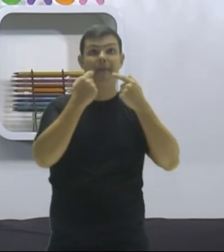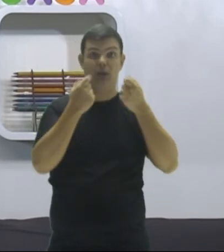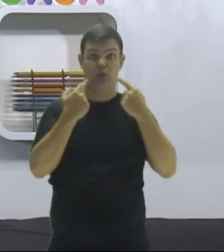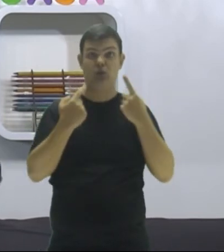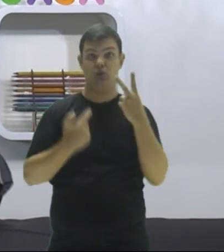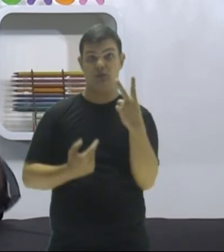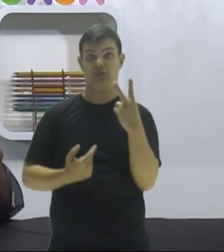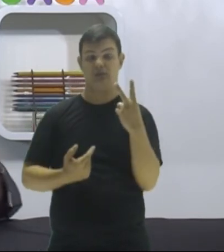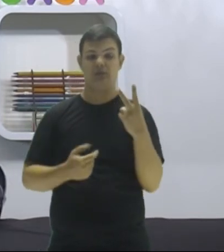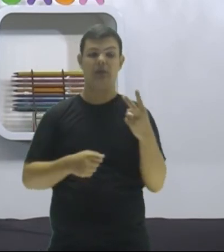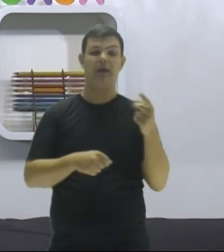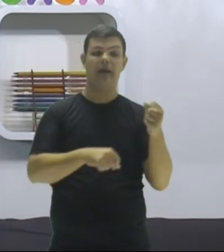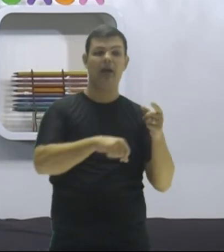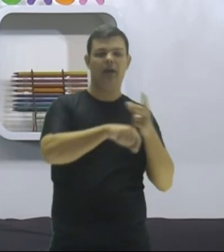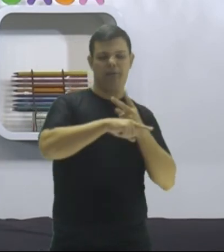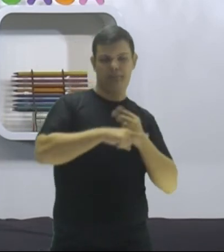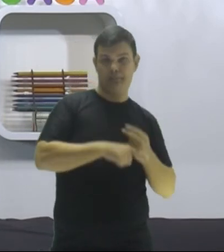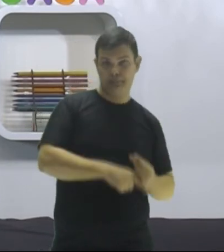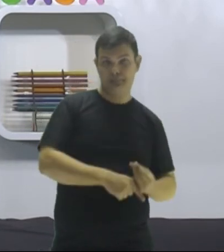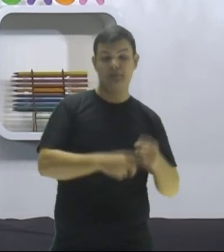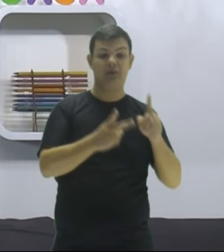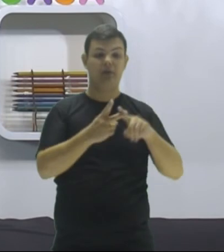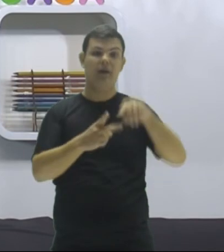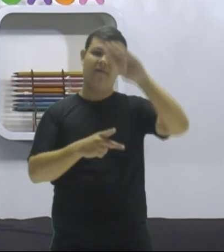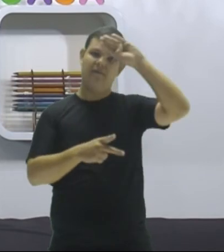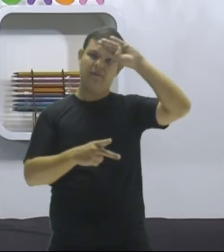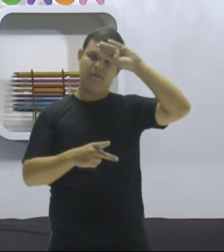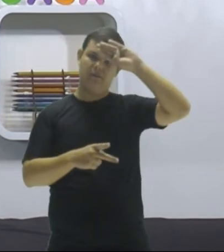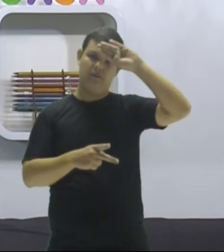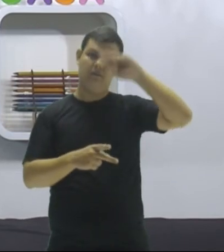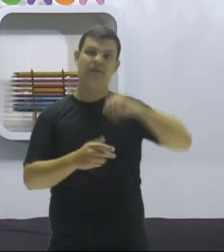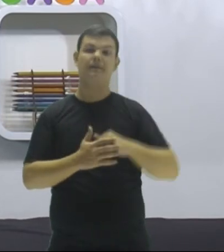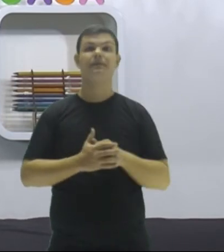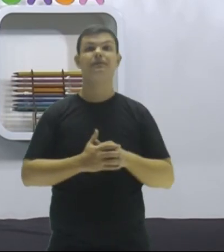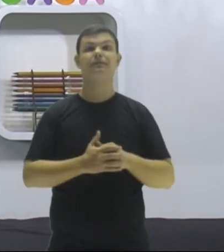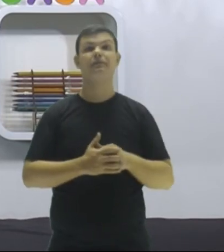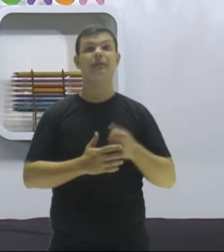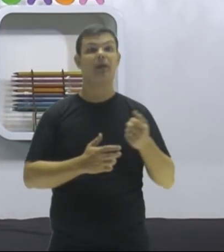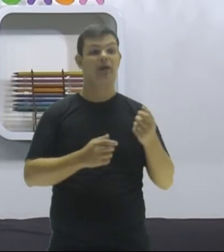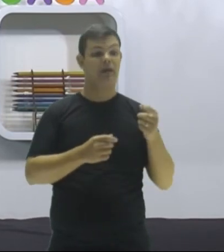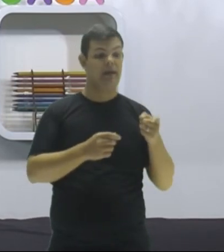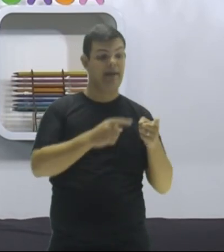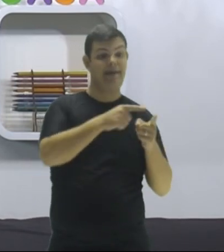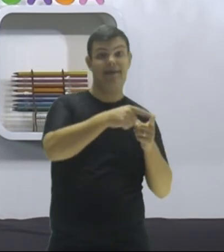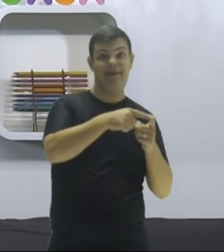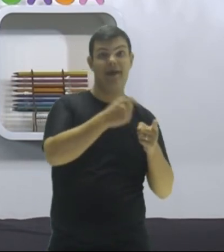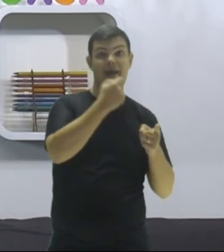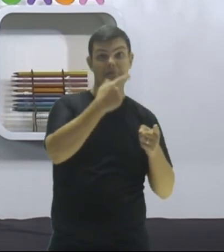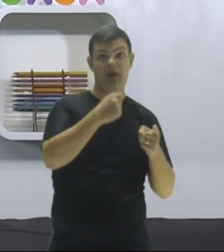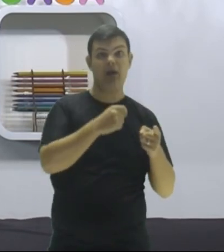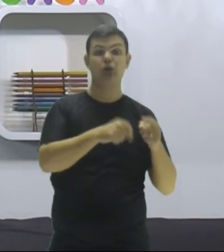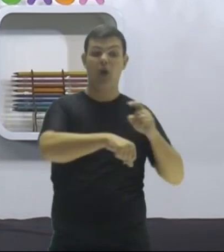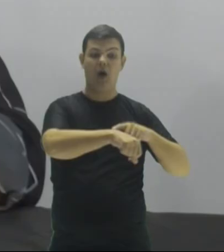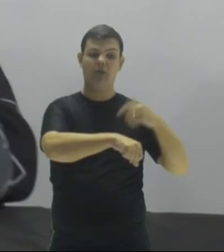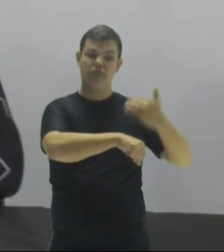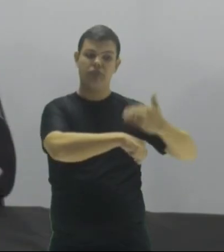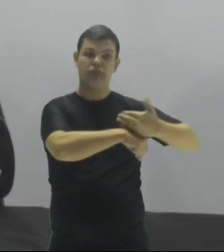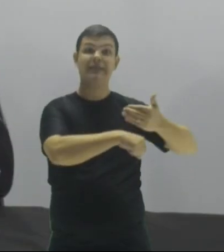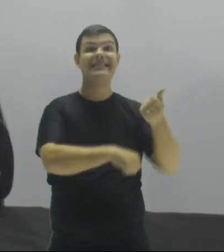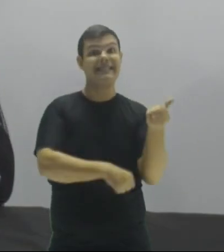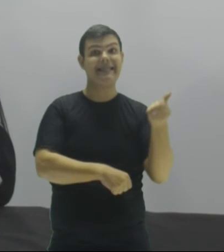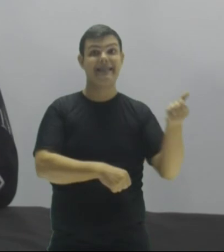Eu tenho o antibiótico e eu tenho o antitérmico, certo? O antibiótico, ele é tomado de seis em seis horas,